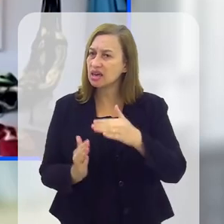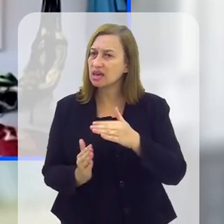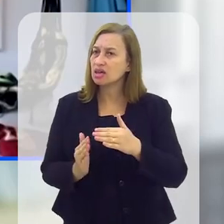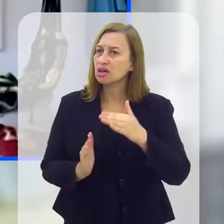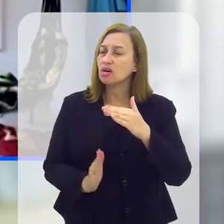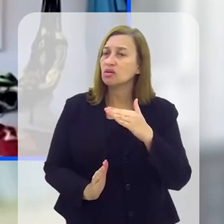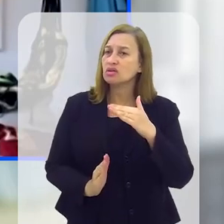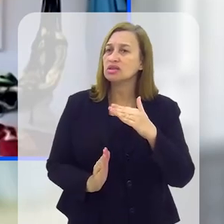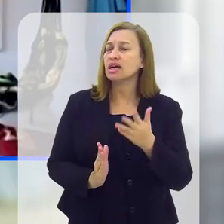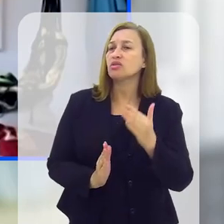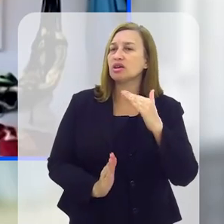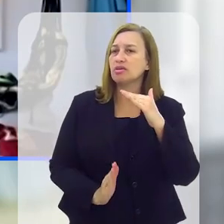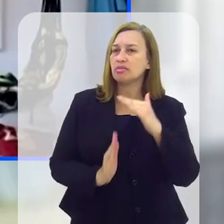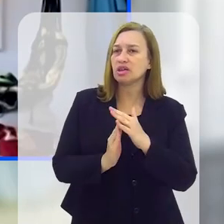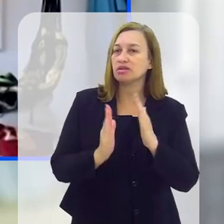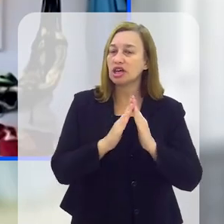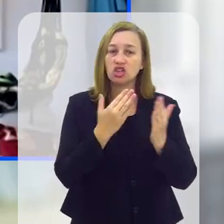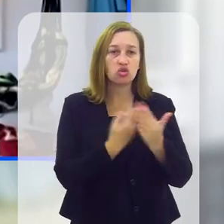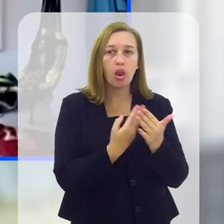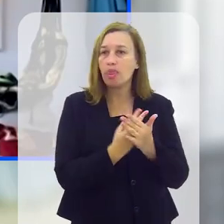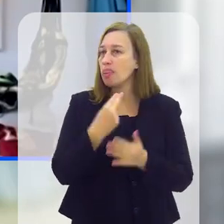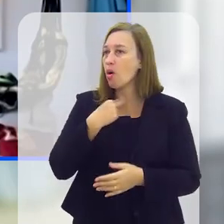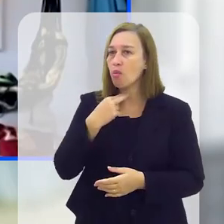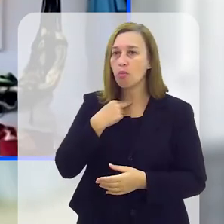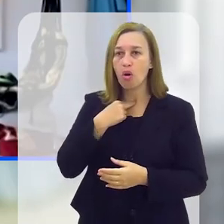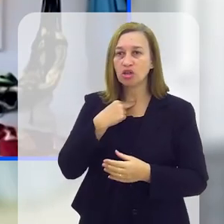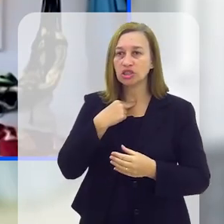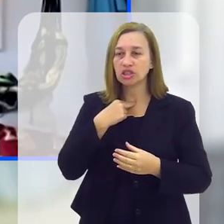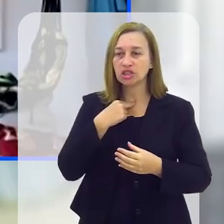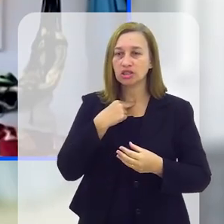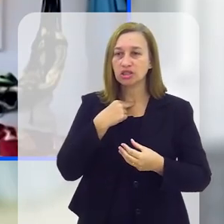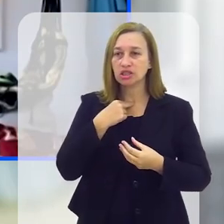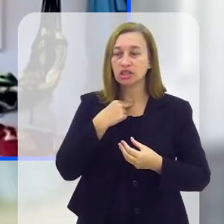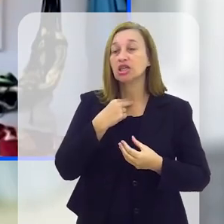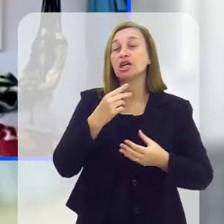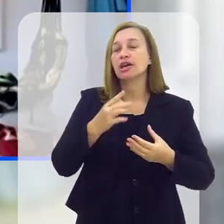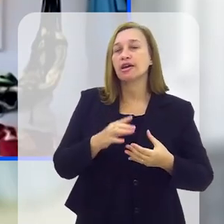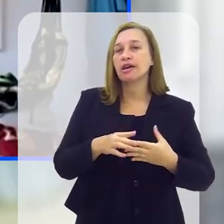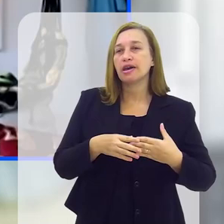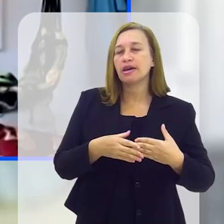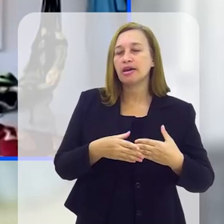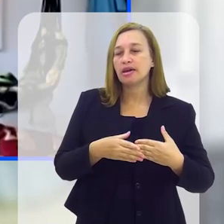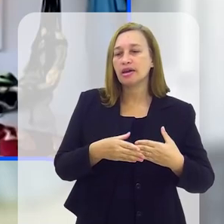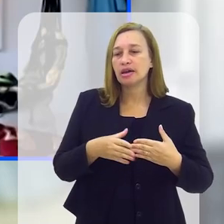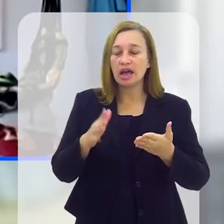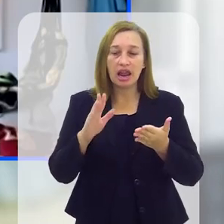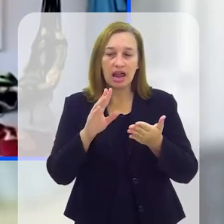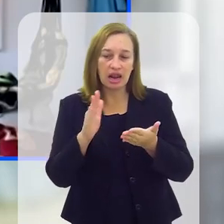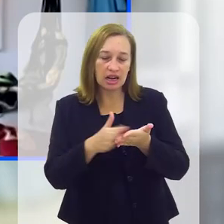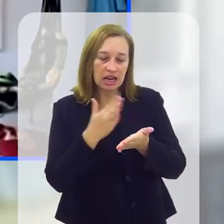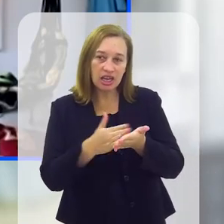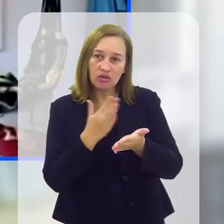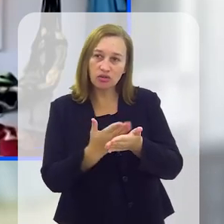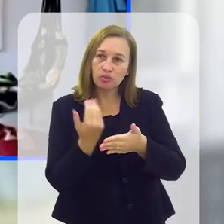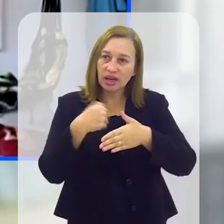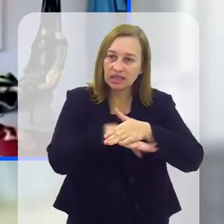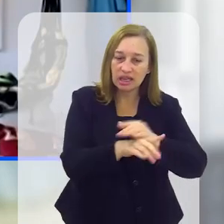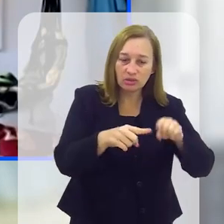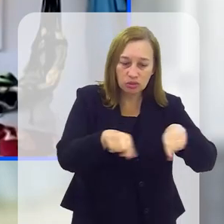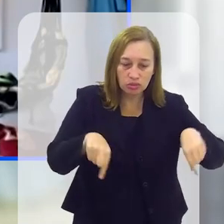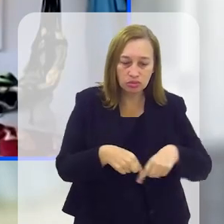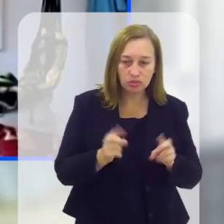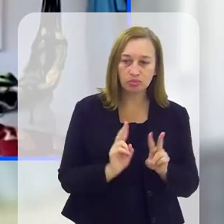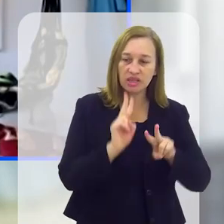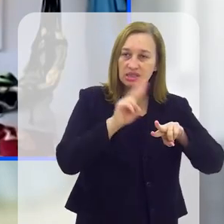limites da escola, eles não podem levar um livro para a cela. Olha só que ponto nós chegamos. Eu uma